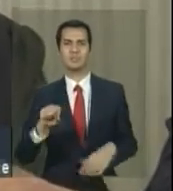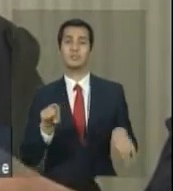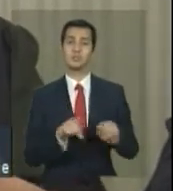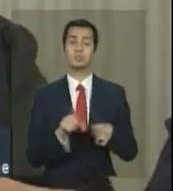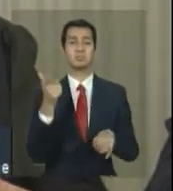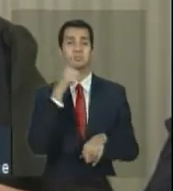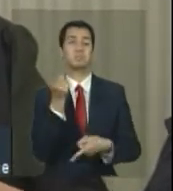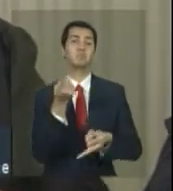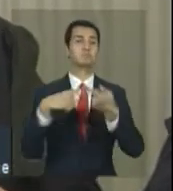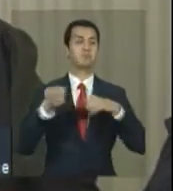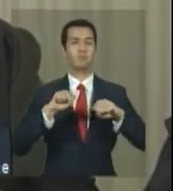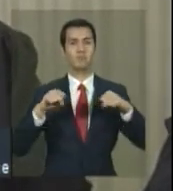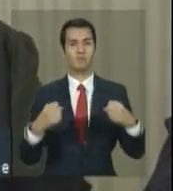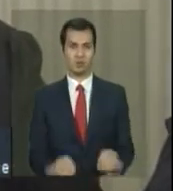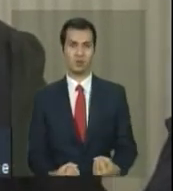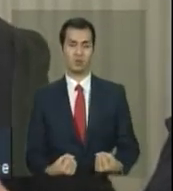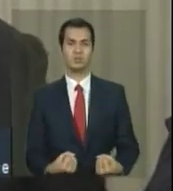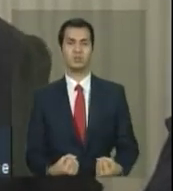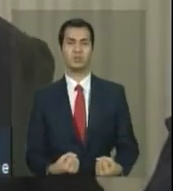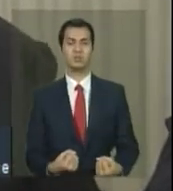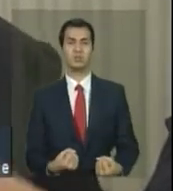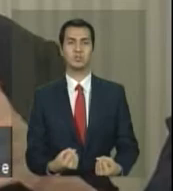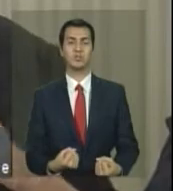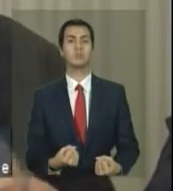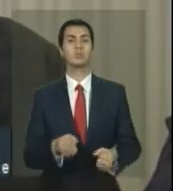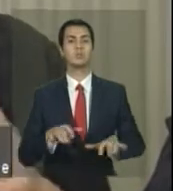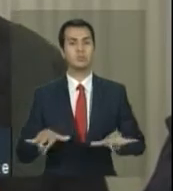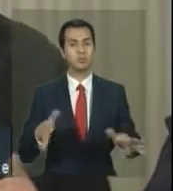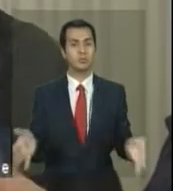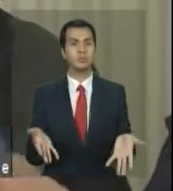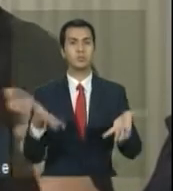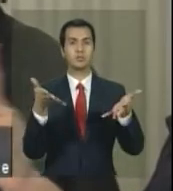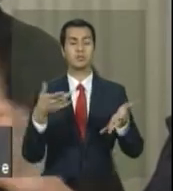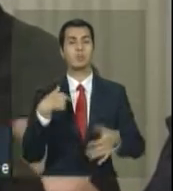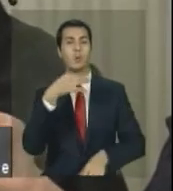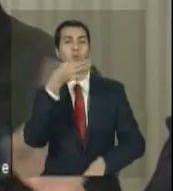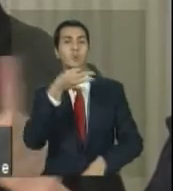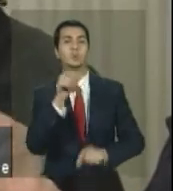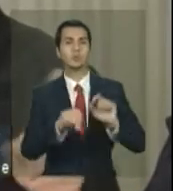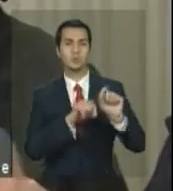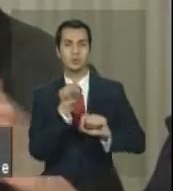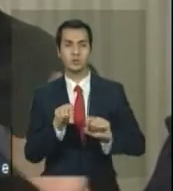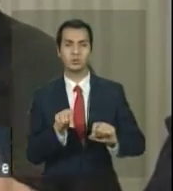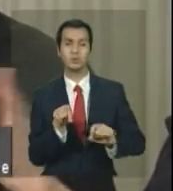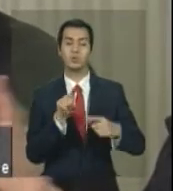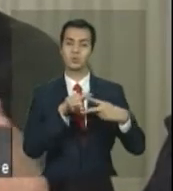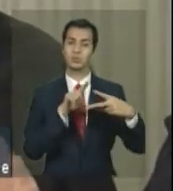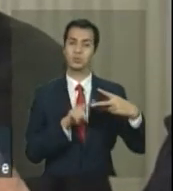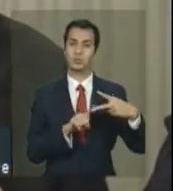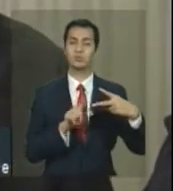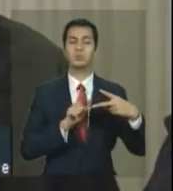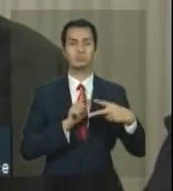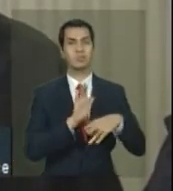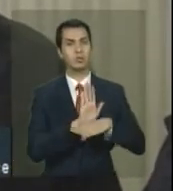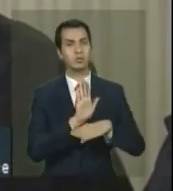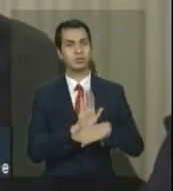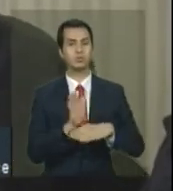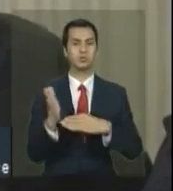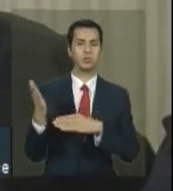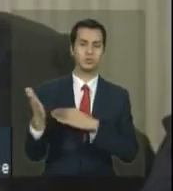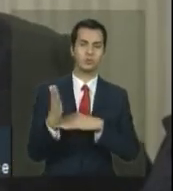mais rápido e consiga fazer o país estar se movimentando. Então, eu acho que as duas coisas estão se ajudando.